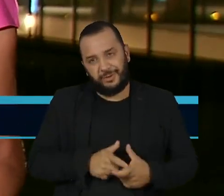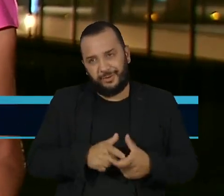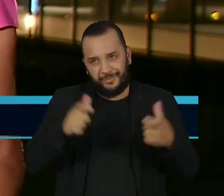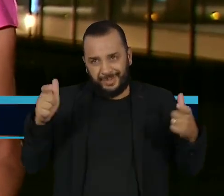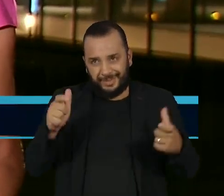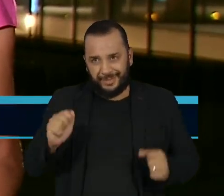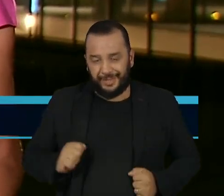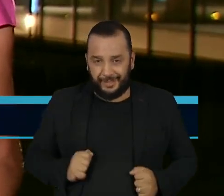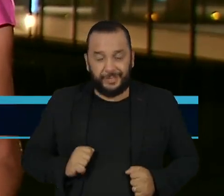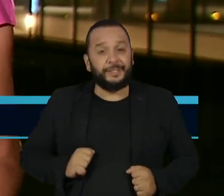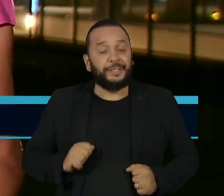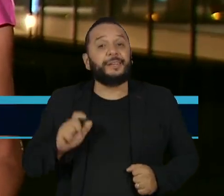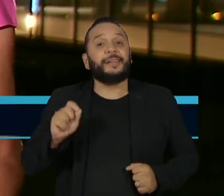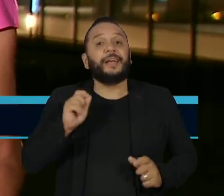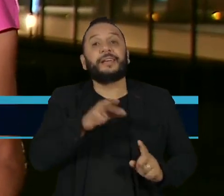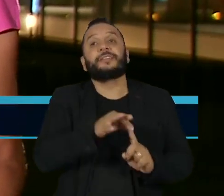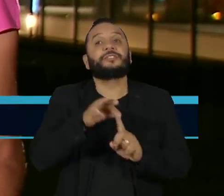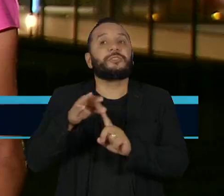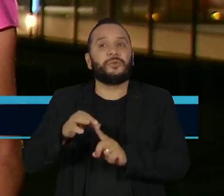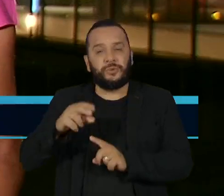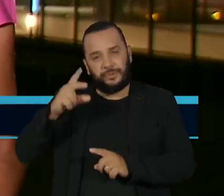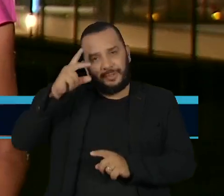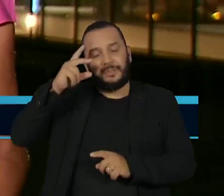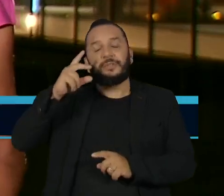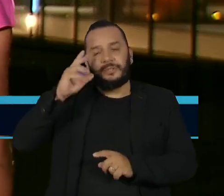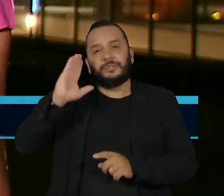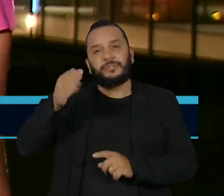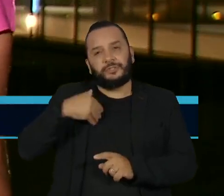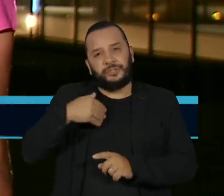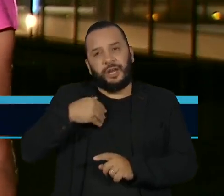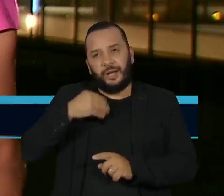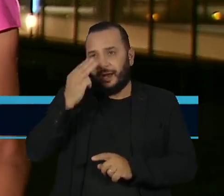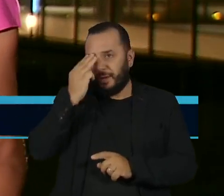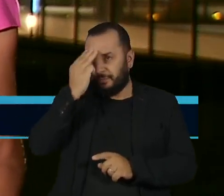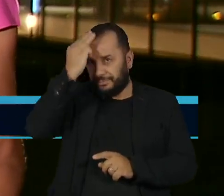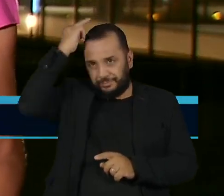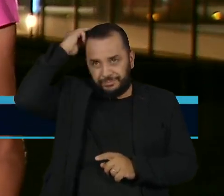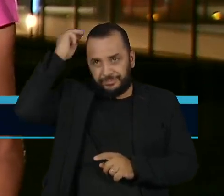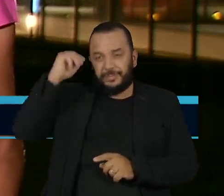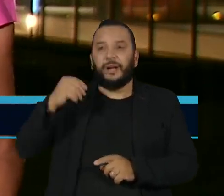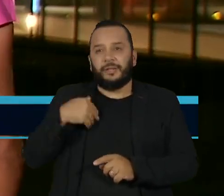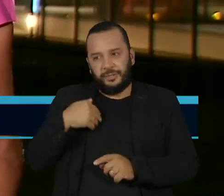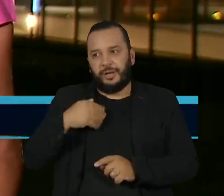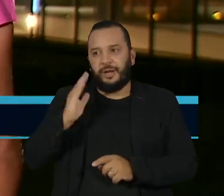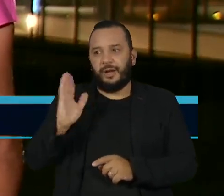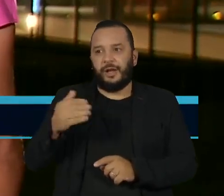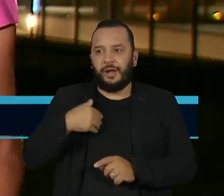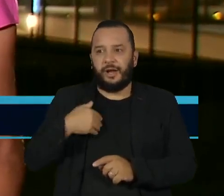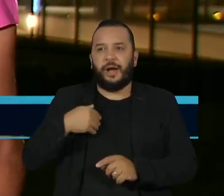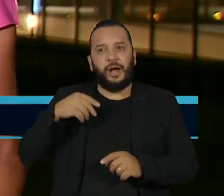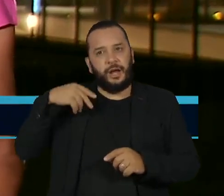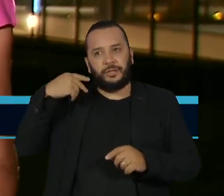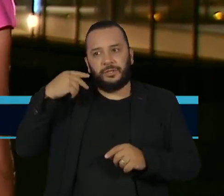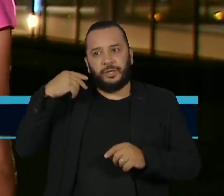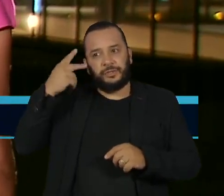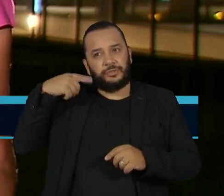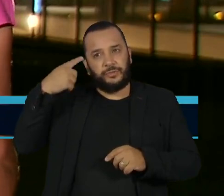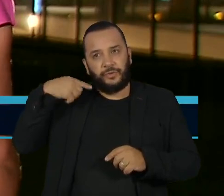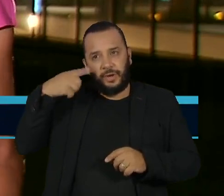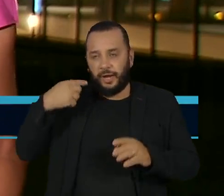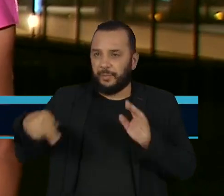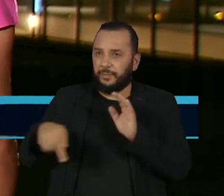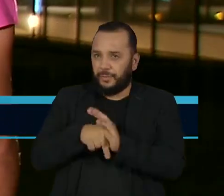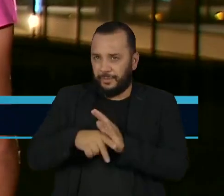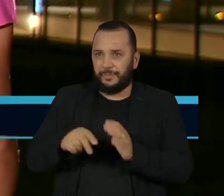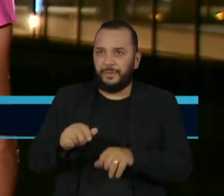por ele ao STF neste mandato foi Cristiano Zanin, advogado dele nos processos da Operação Lava Jato. Agora,